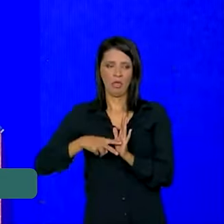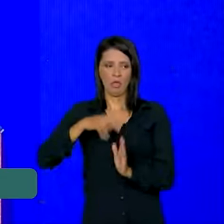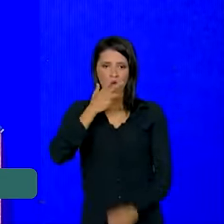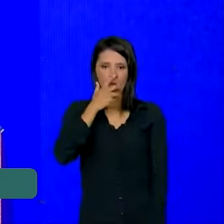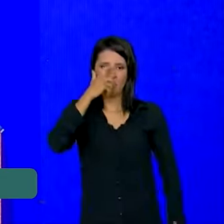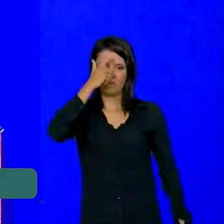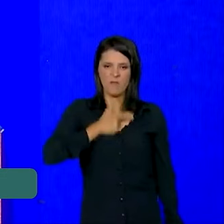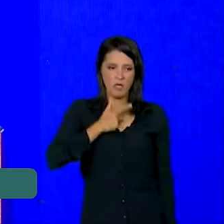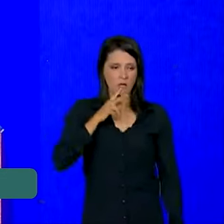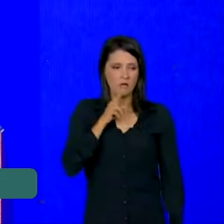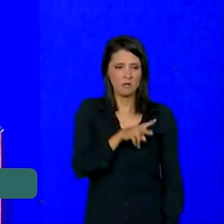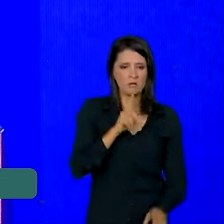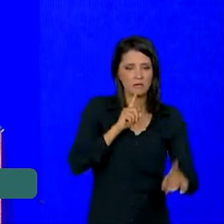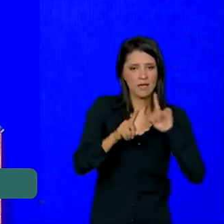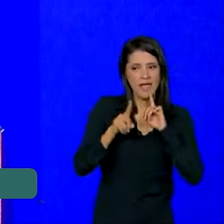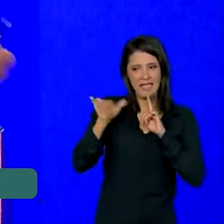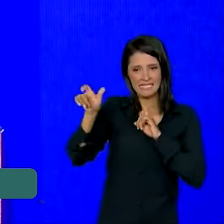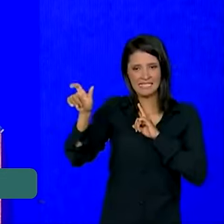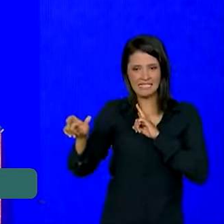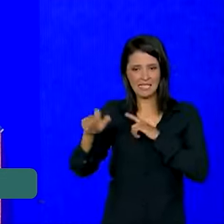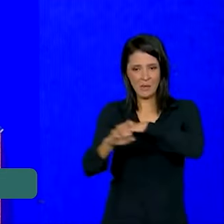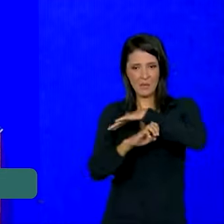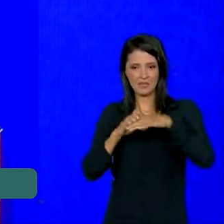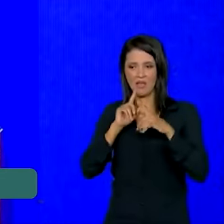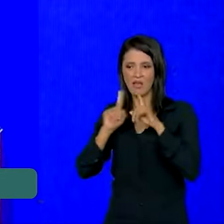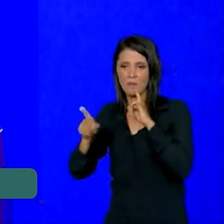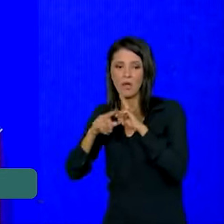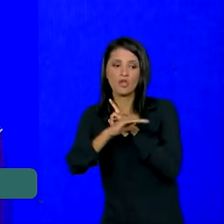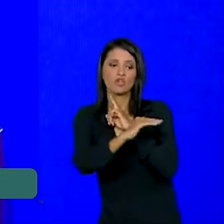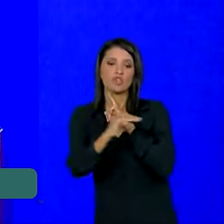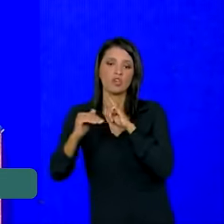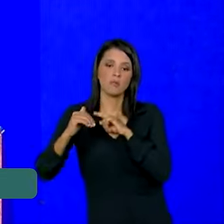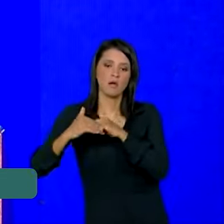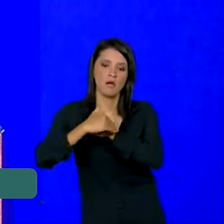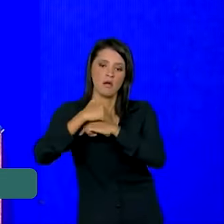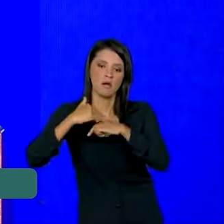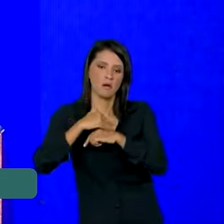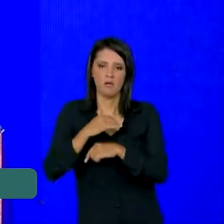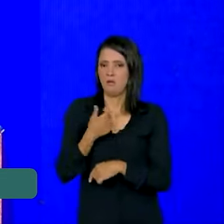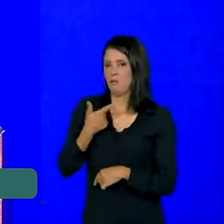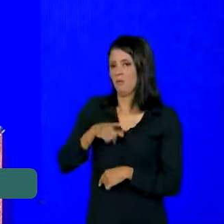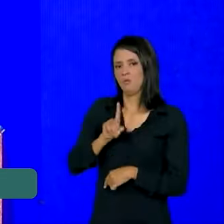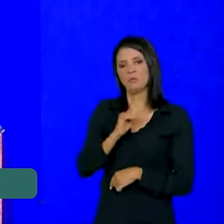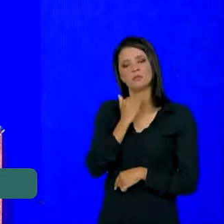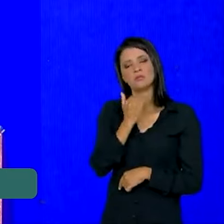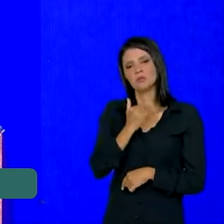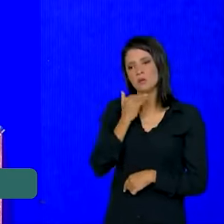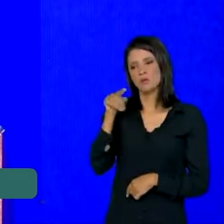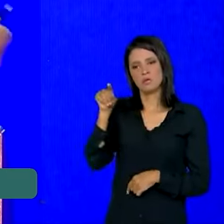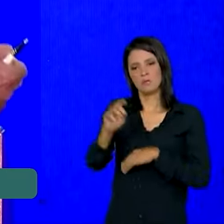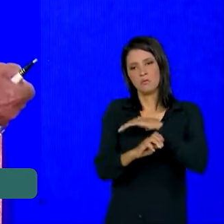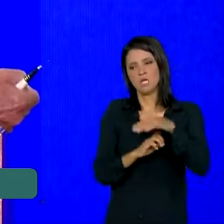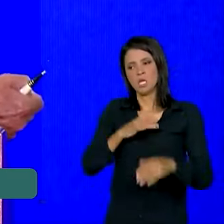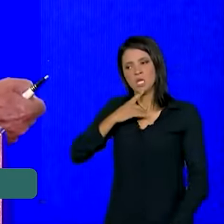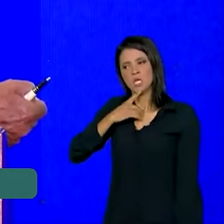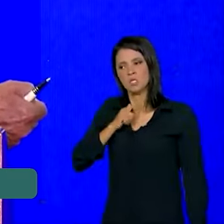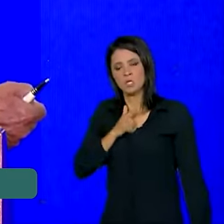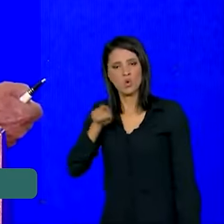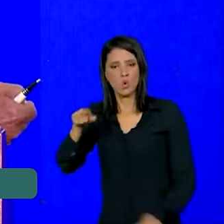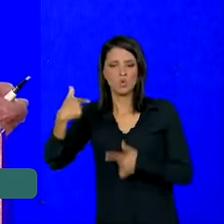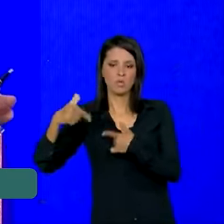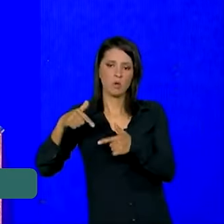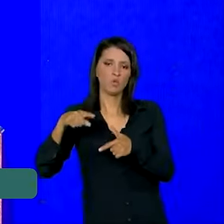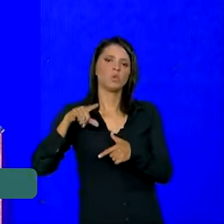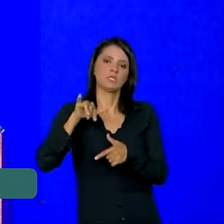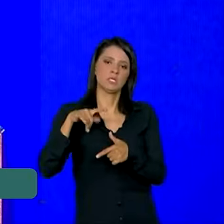quando o empresário quiser reclamar uma coisa e chamar para conversar. E também não adianta o empresário ficar de cara ruim quando for o trabalhador que